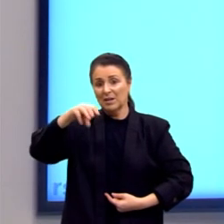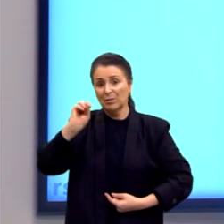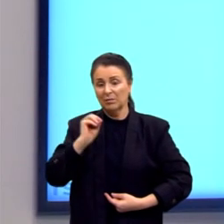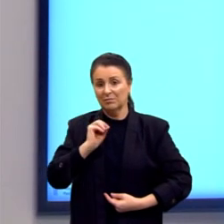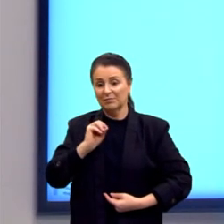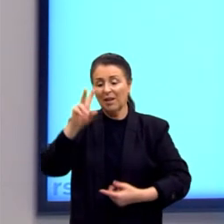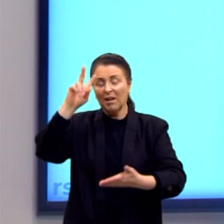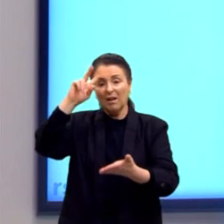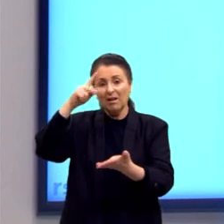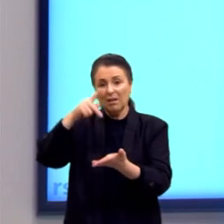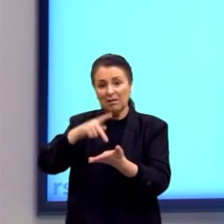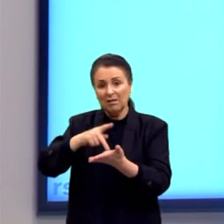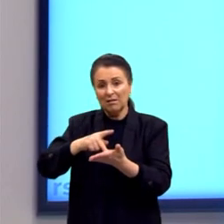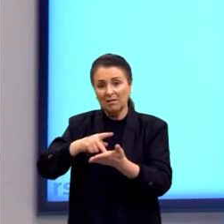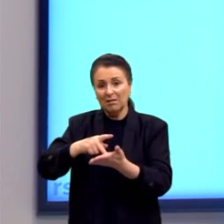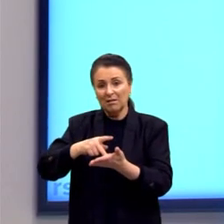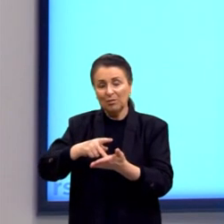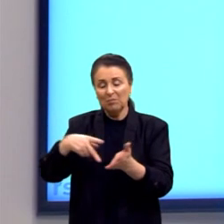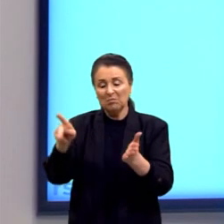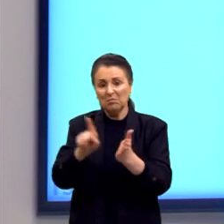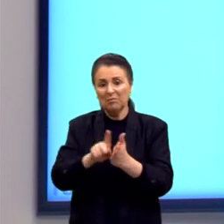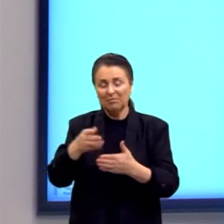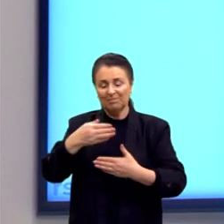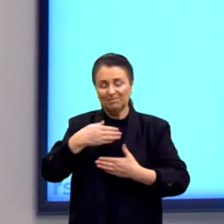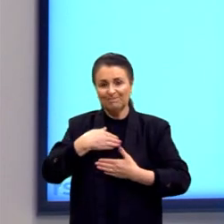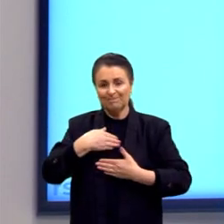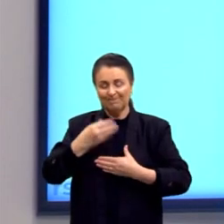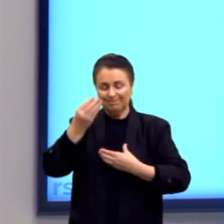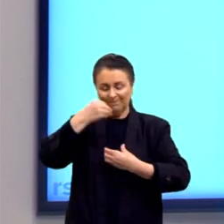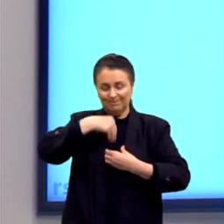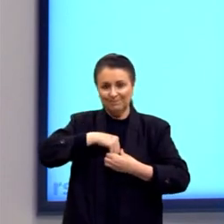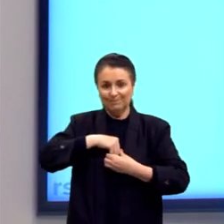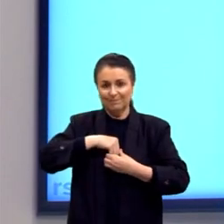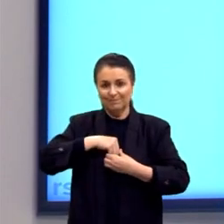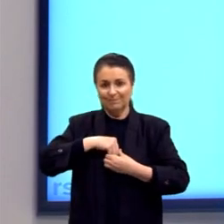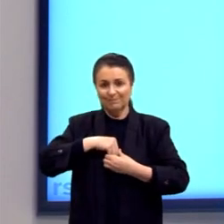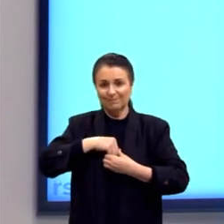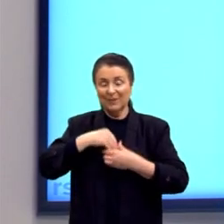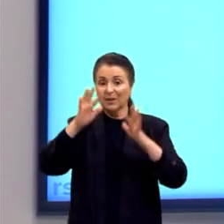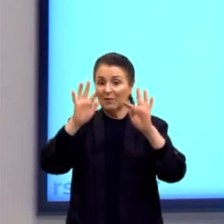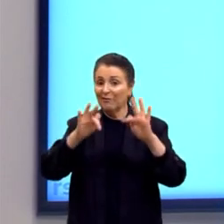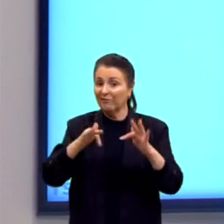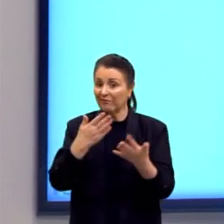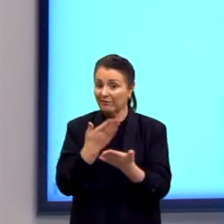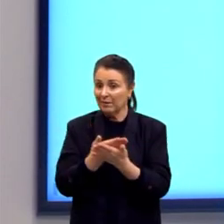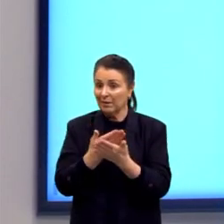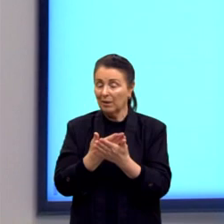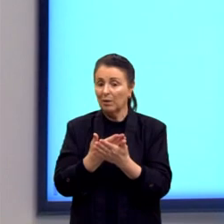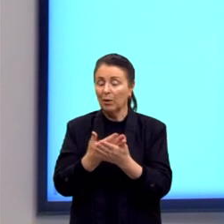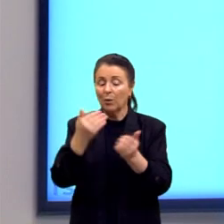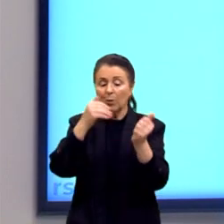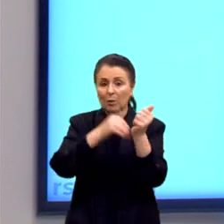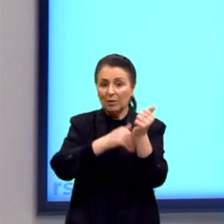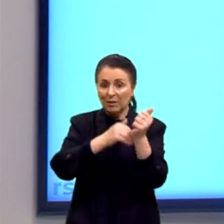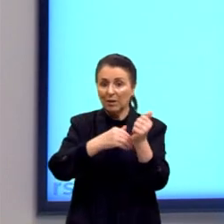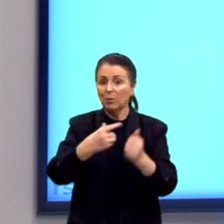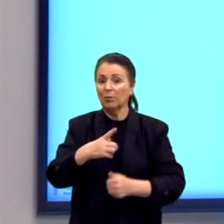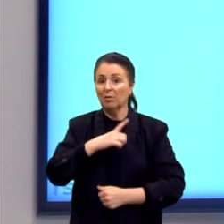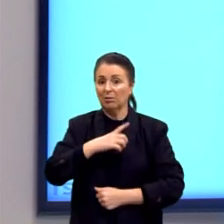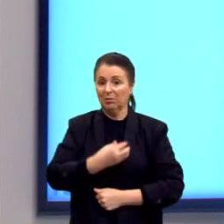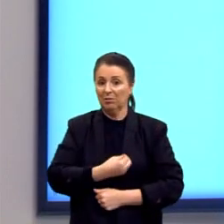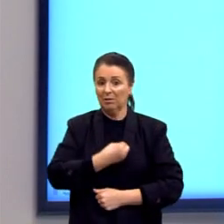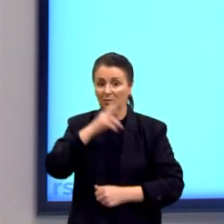reconhecimento de si. Certo? Para encerrar, o segredo da existência humana